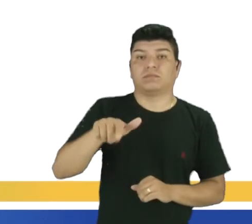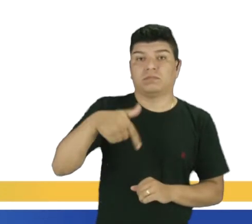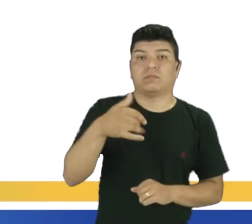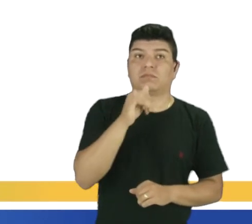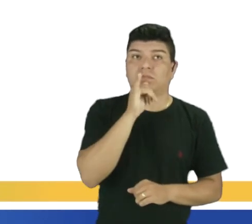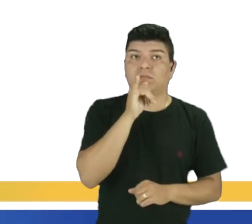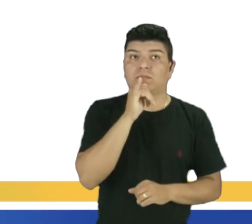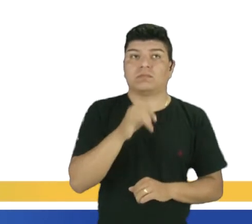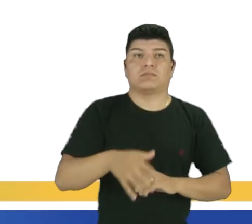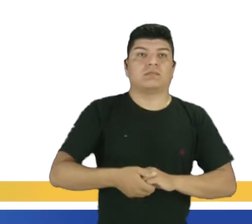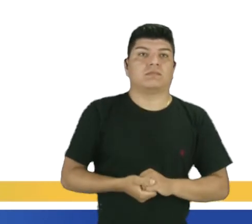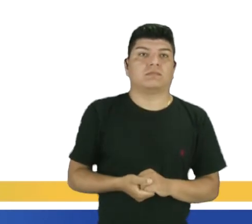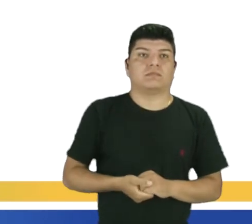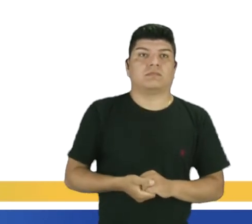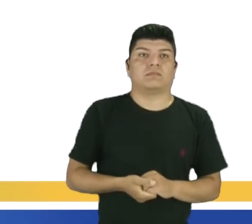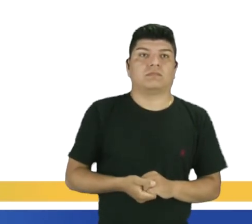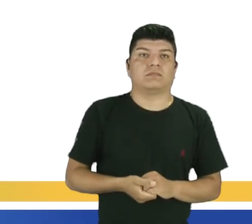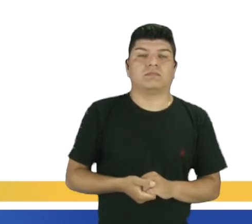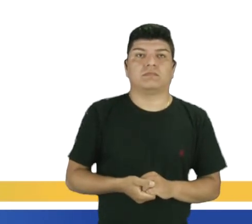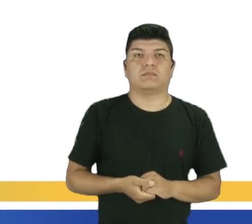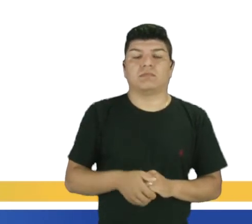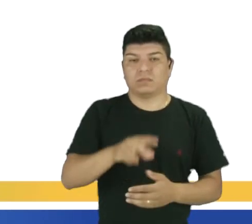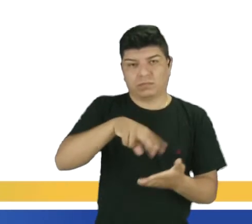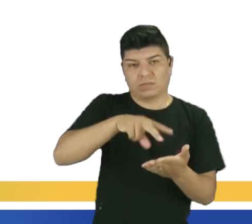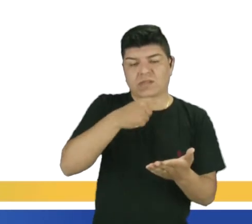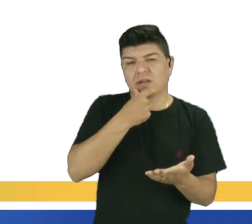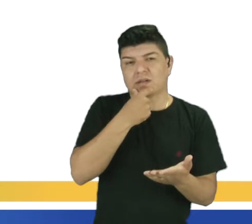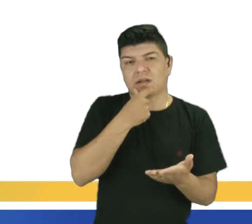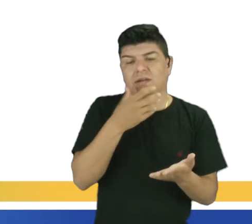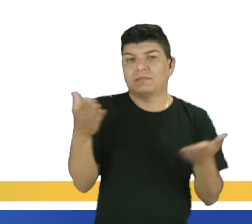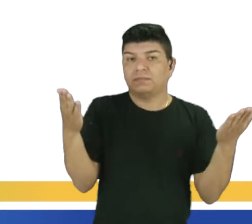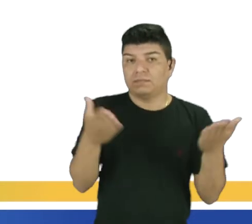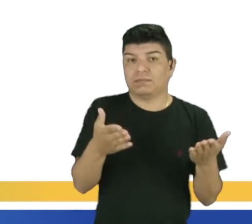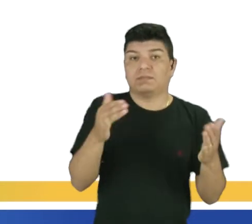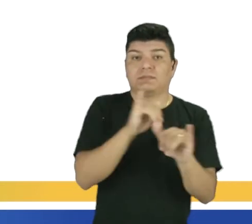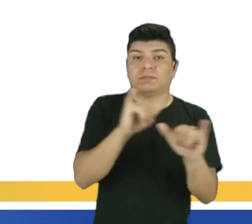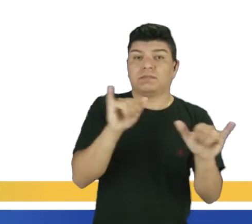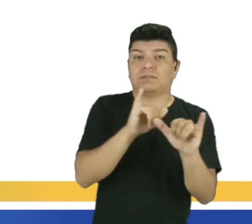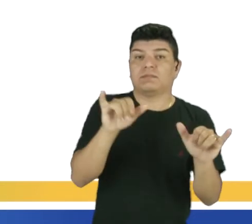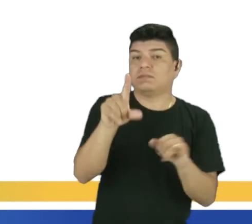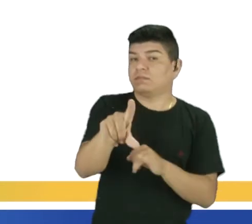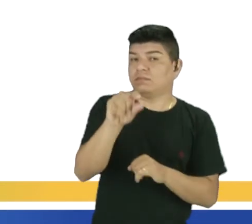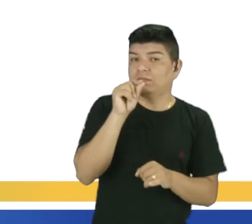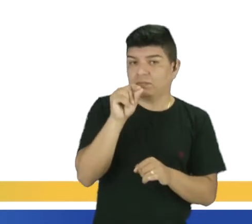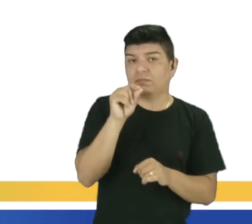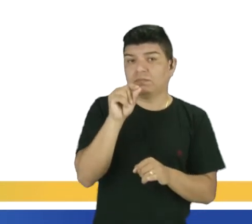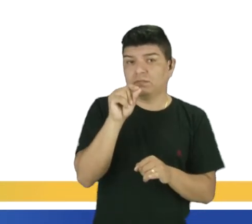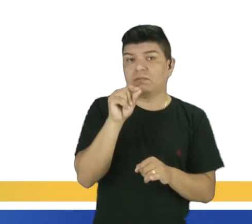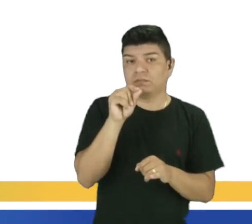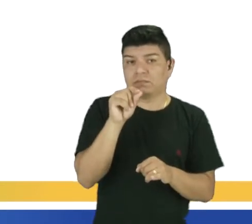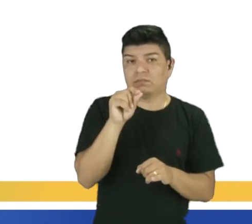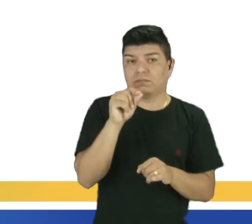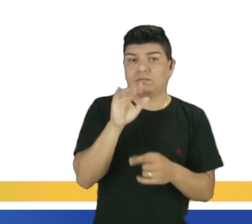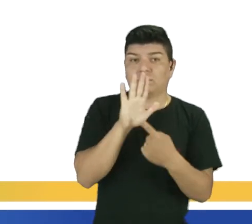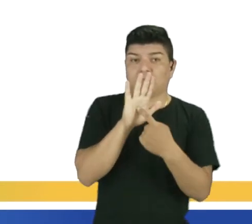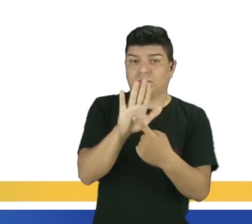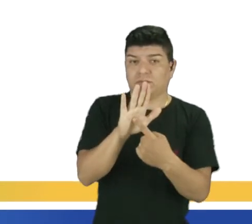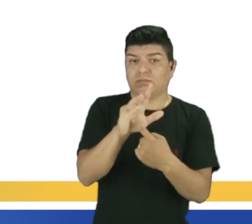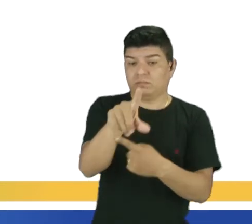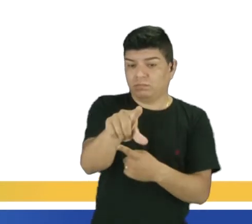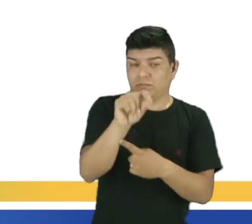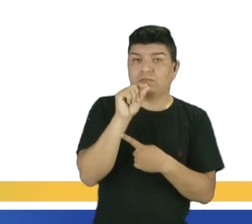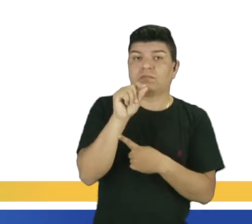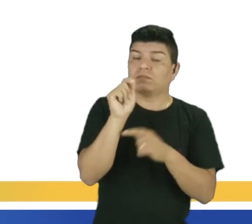próxima, whether, or. Whether, or, também, vai informar uma escolha, né, você vai, vai indicar uma